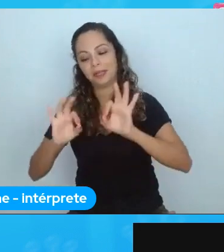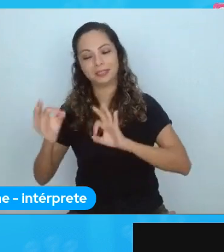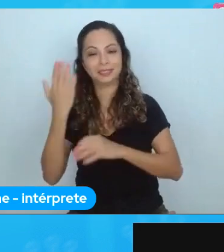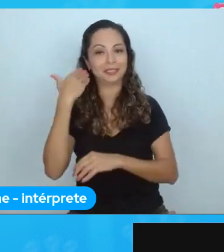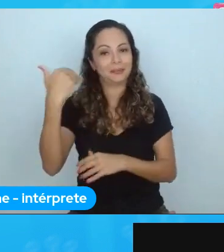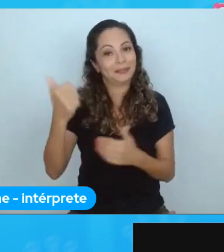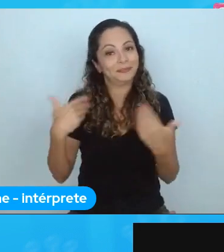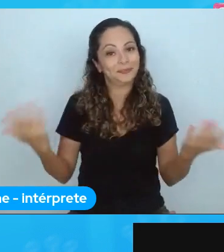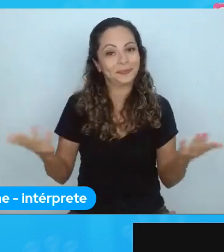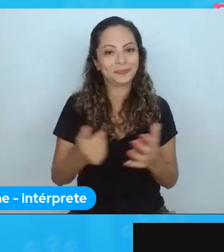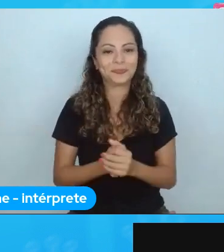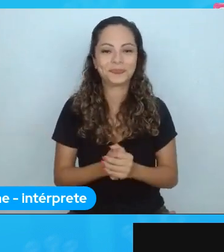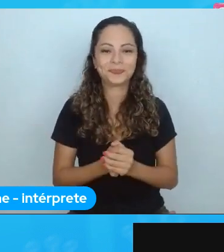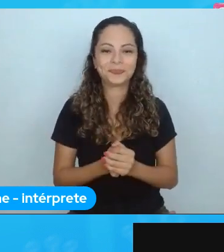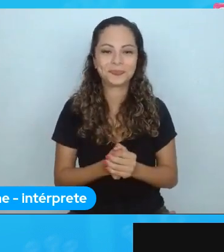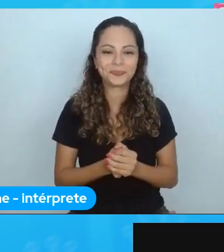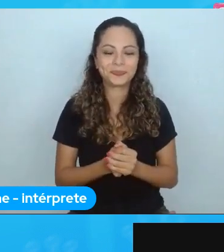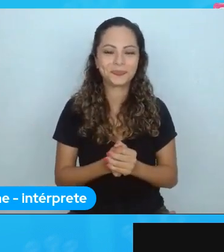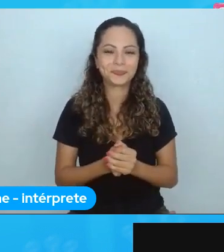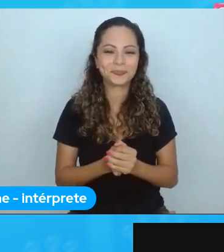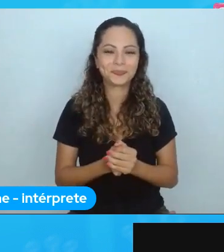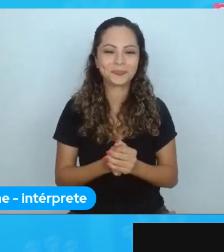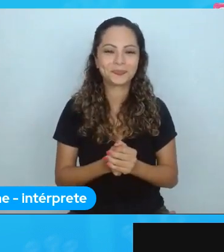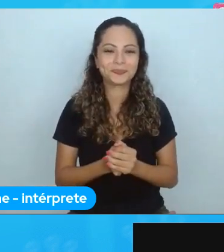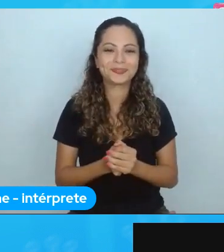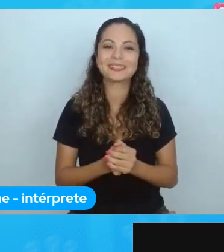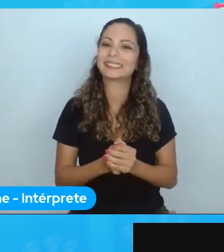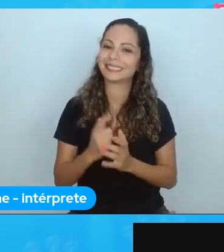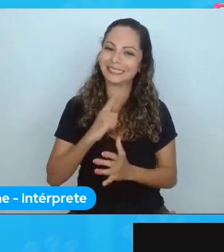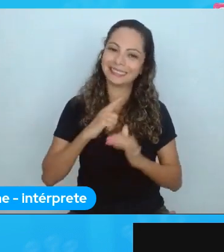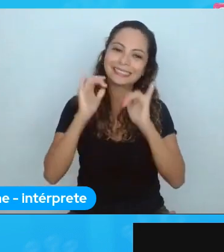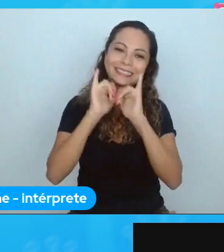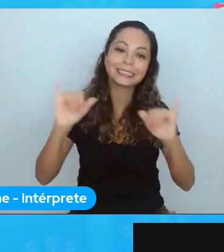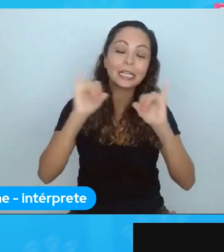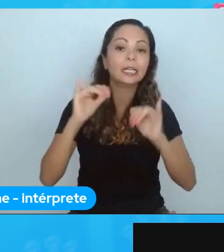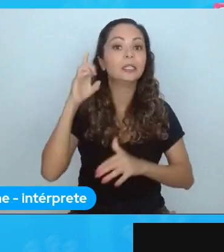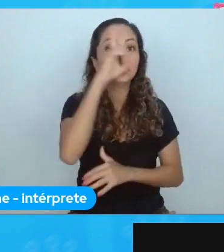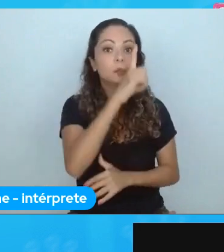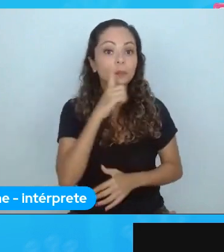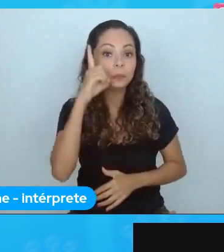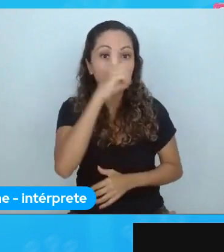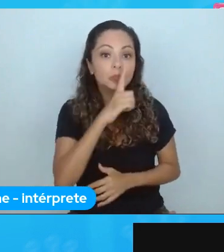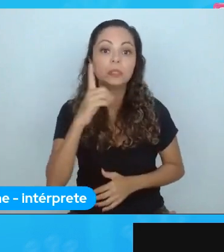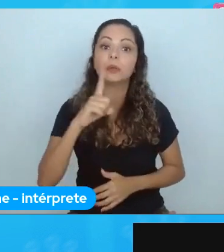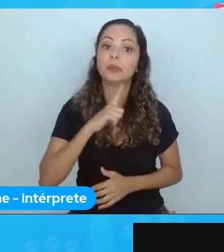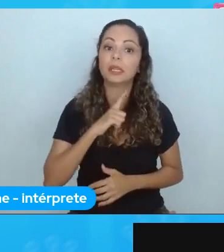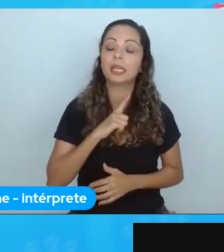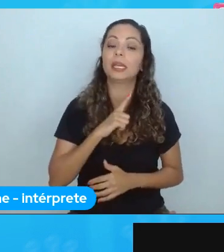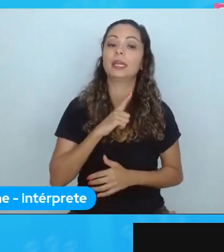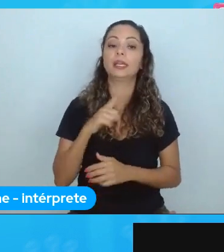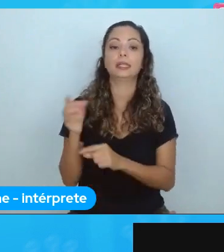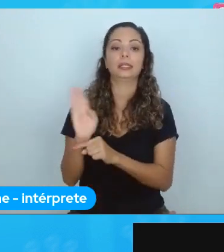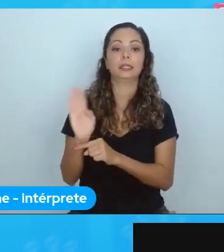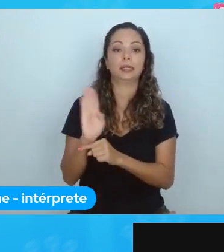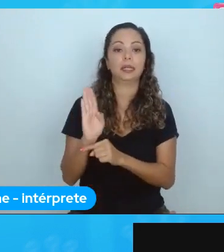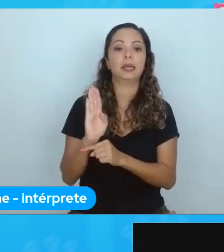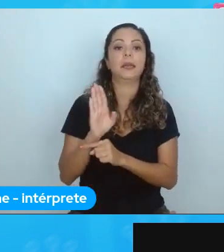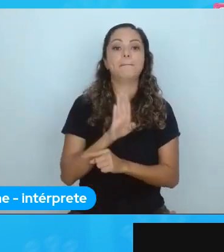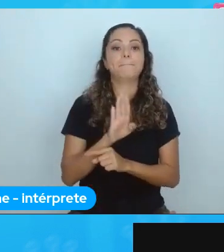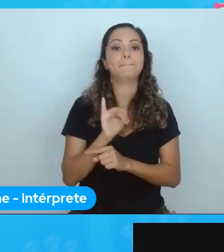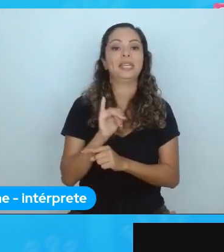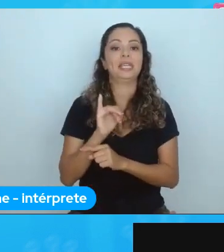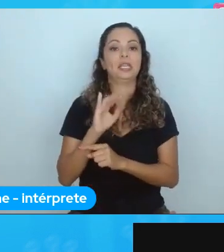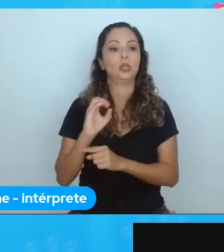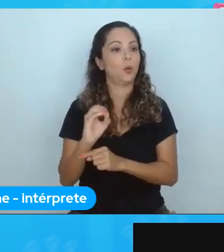Ah, vou fazer um mexan aqui. Domingo vai ter tutorial de biopaito. Quem tiver interesse de